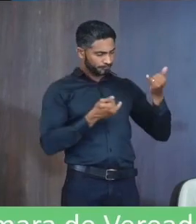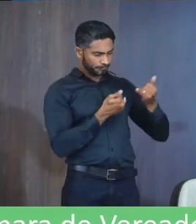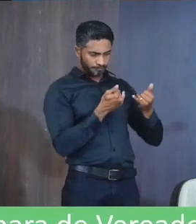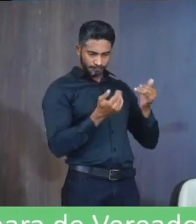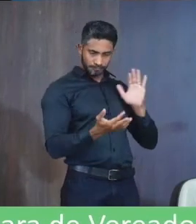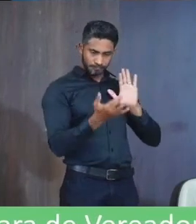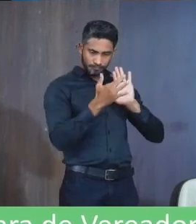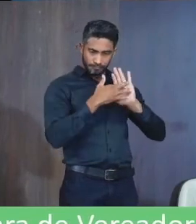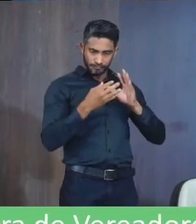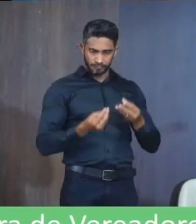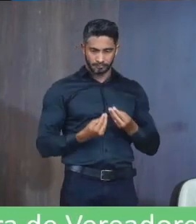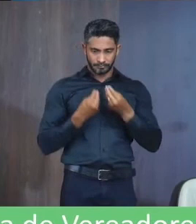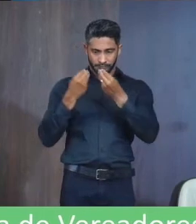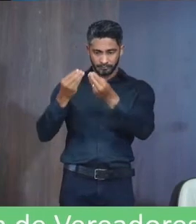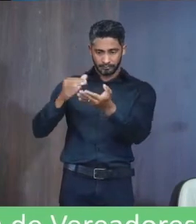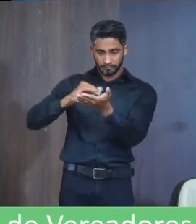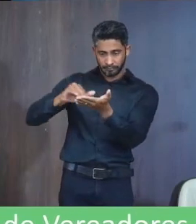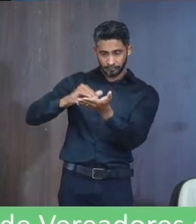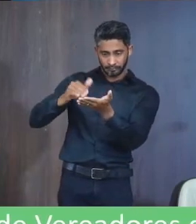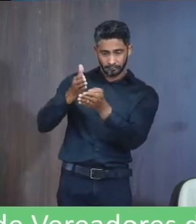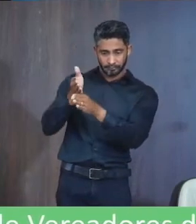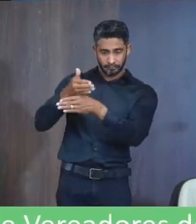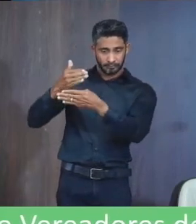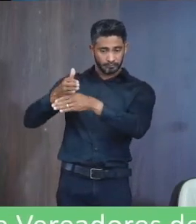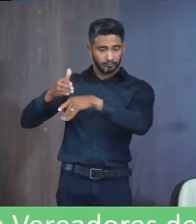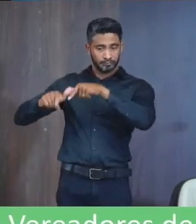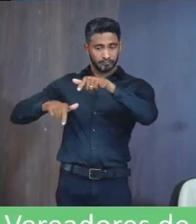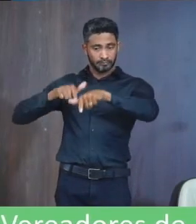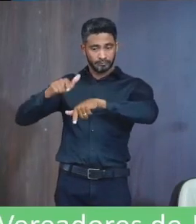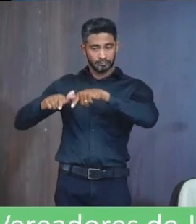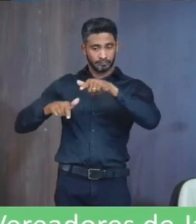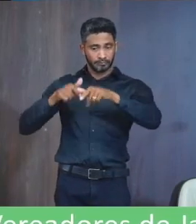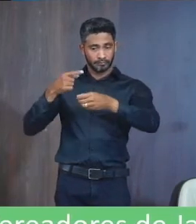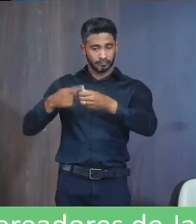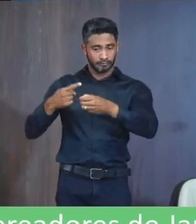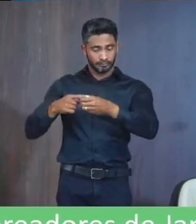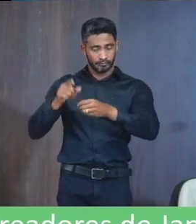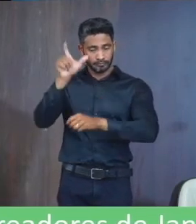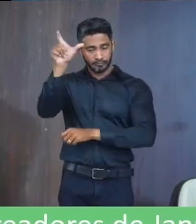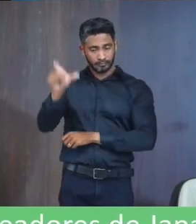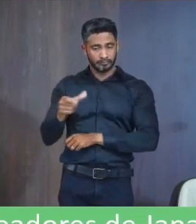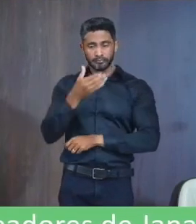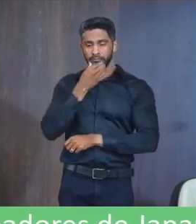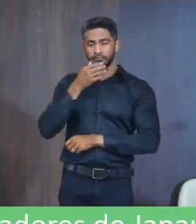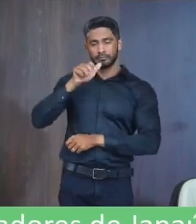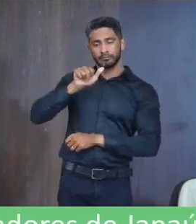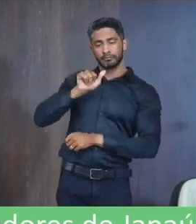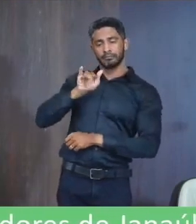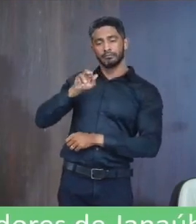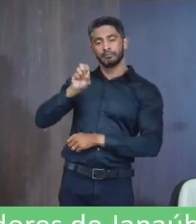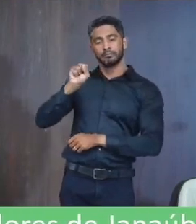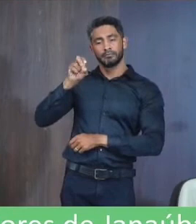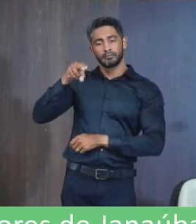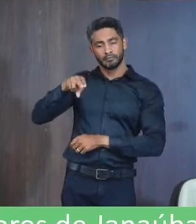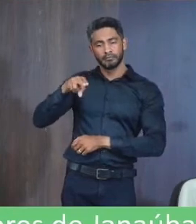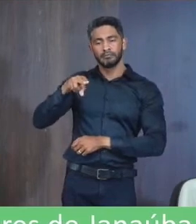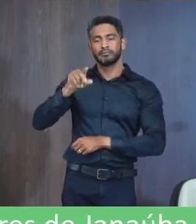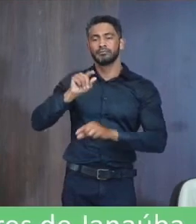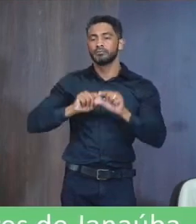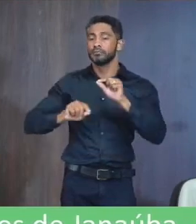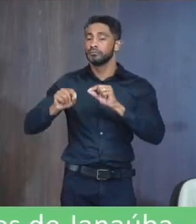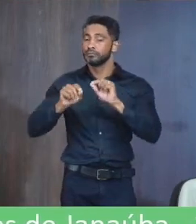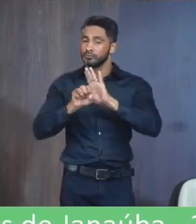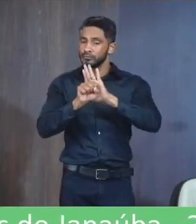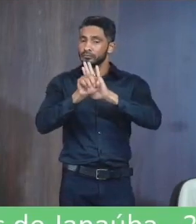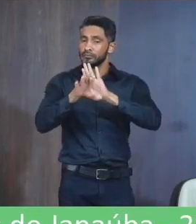regimental Seja encaminhada A secretaria Municipal de Ovo Serviço Urbano Na presença Do senhor secretário Ailson Aparecido Rocha Apresenta Indicação